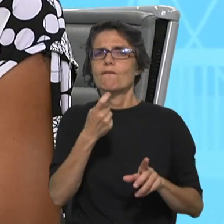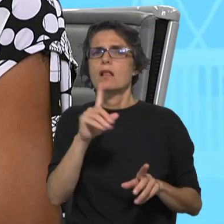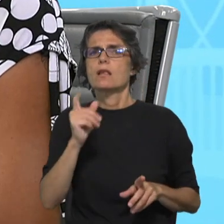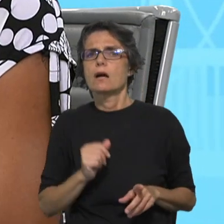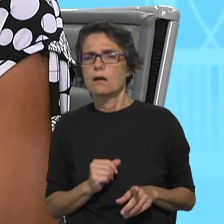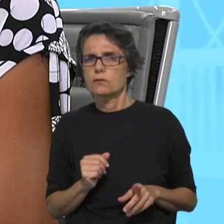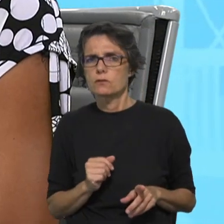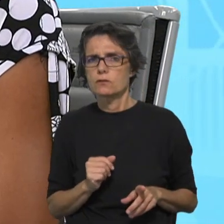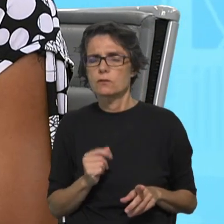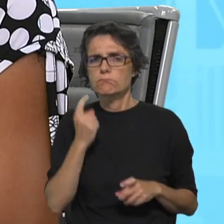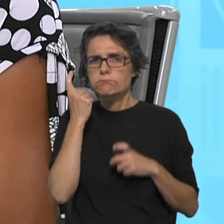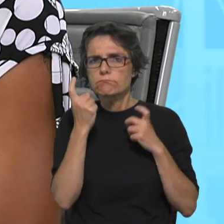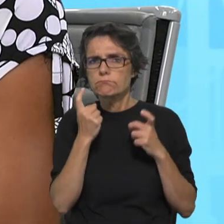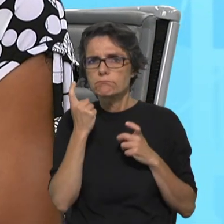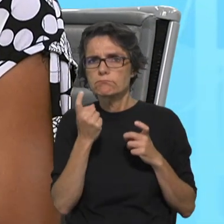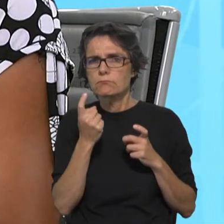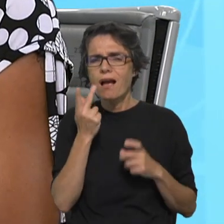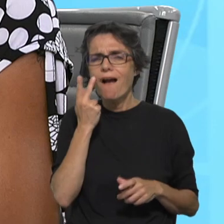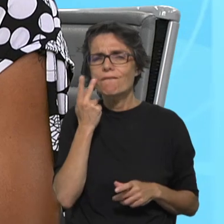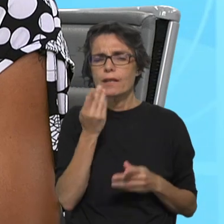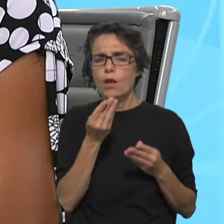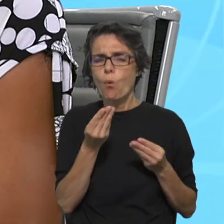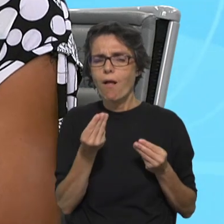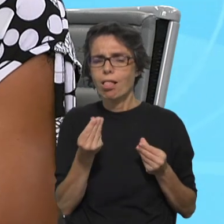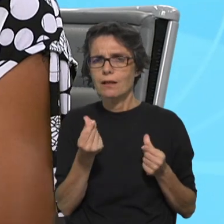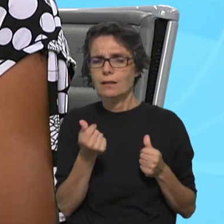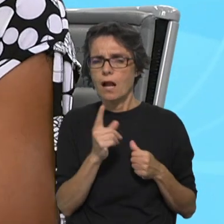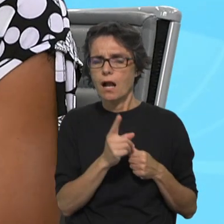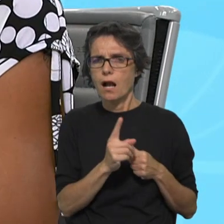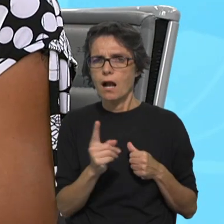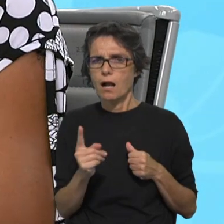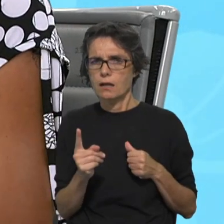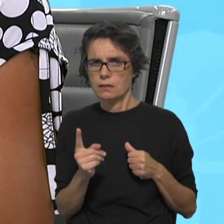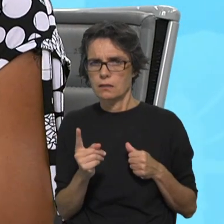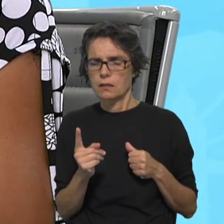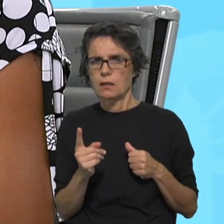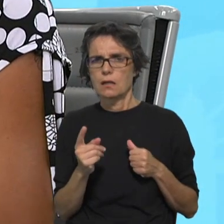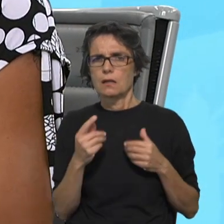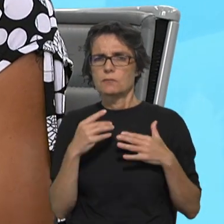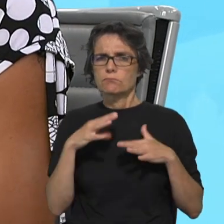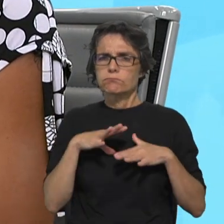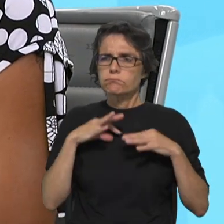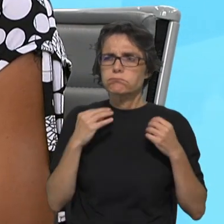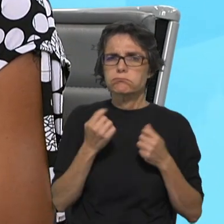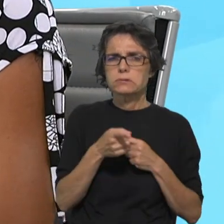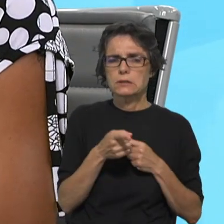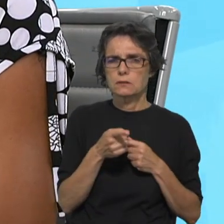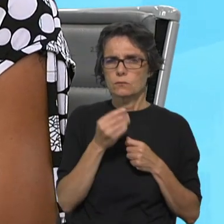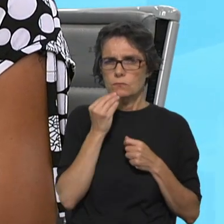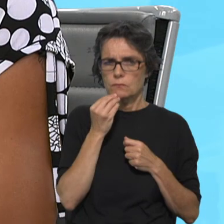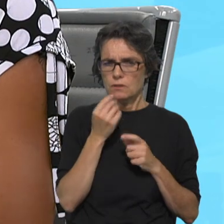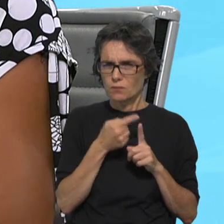aqui, dar a tónica no sentido de vida, na espiritualidade, como é que está esta vivência e que também é importante